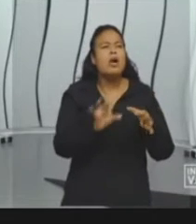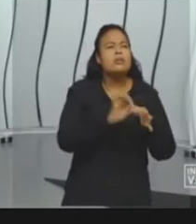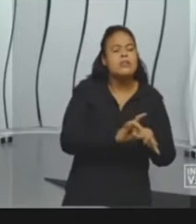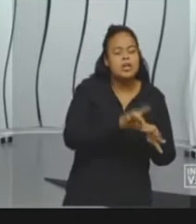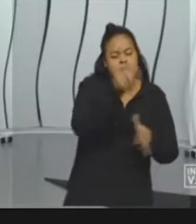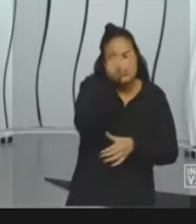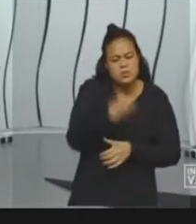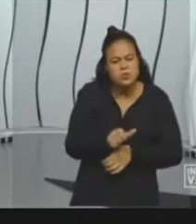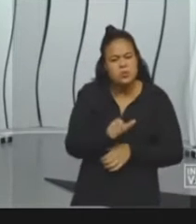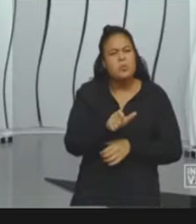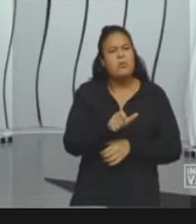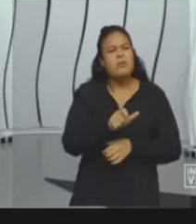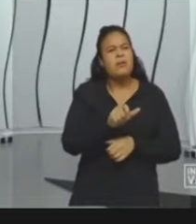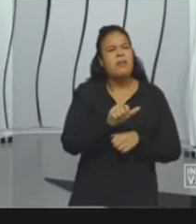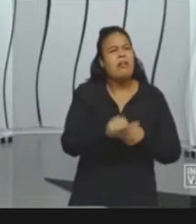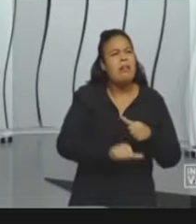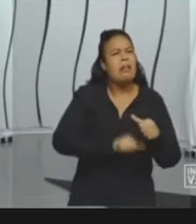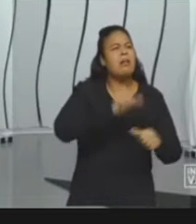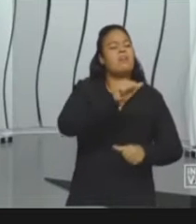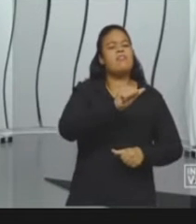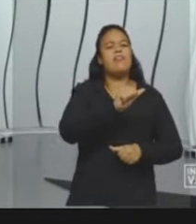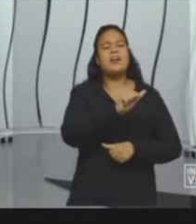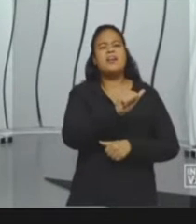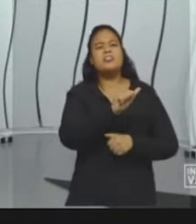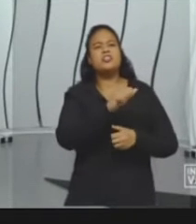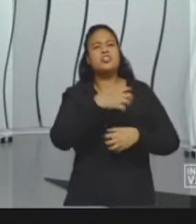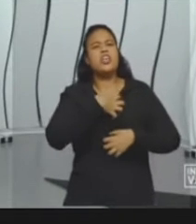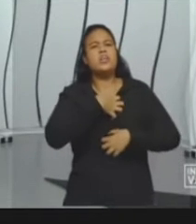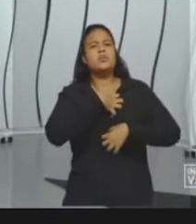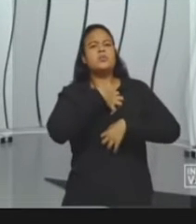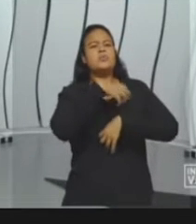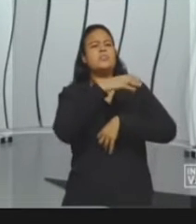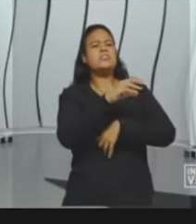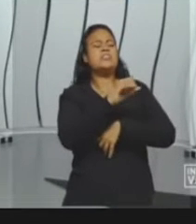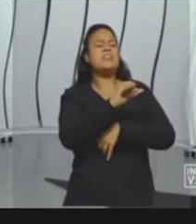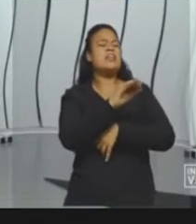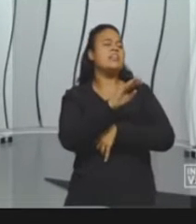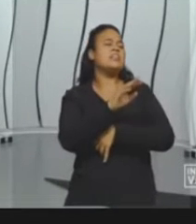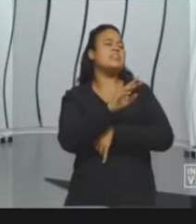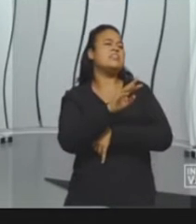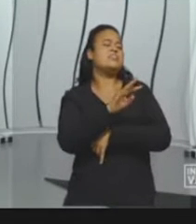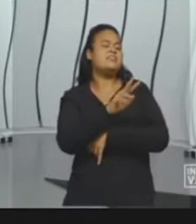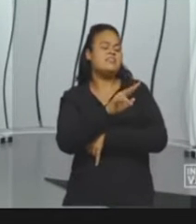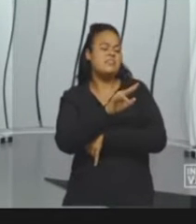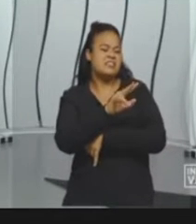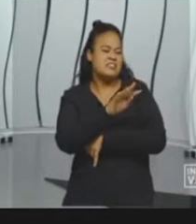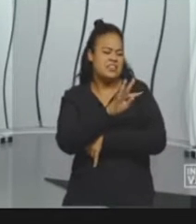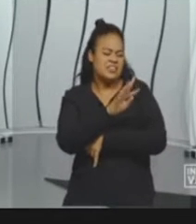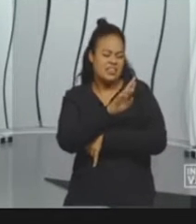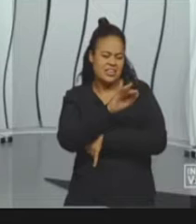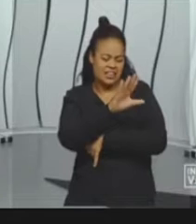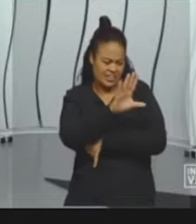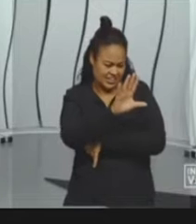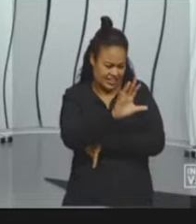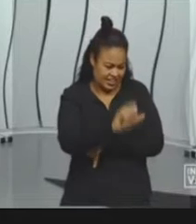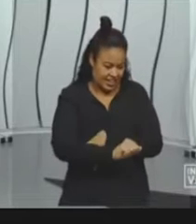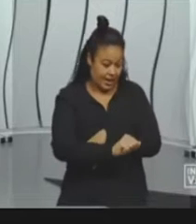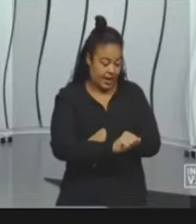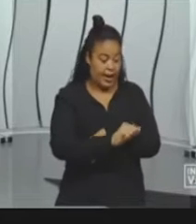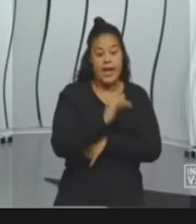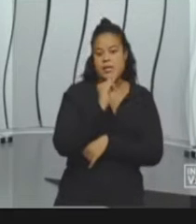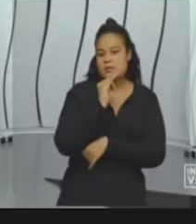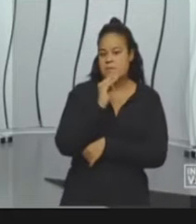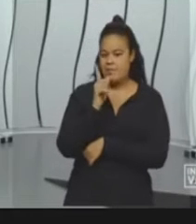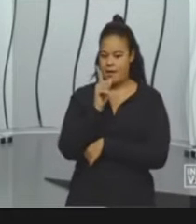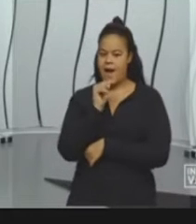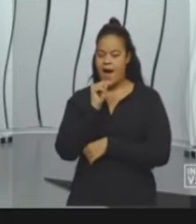renovar de forma cíclica? Vamos pensar aqui na água, por exemplo. Nós sabemos que existe